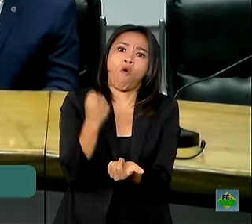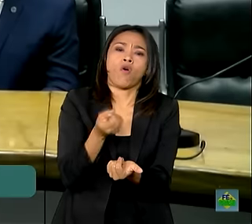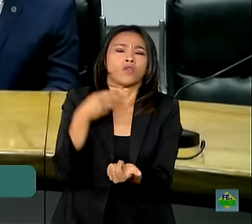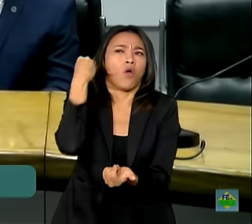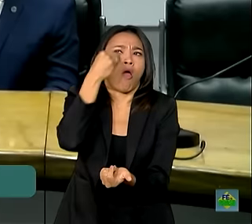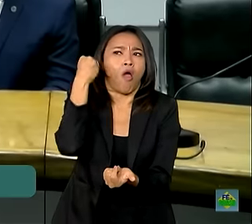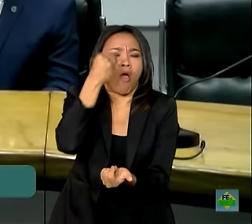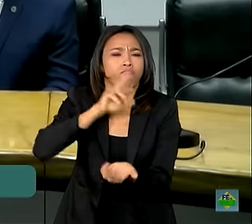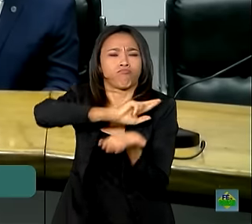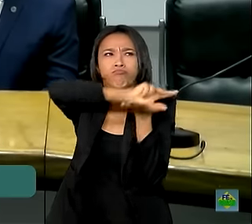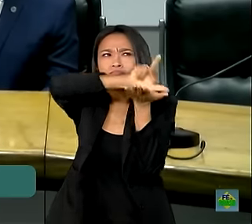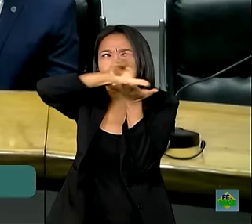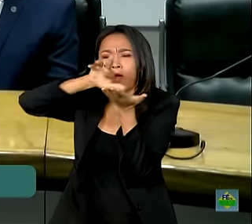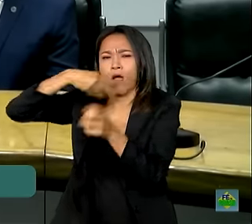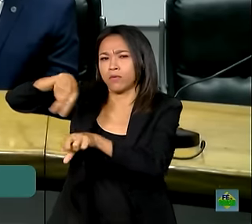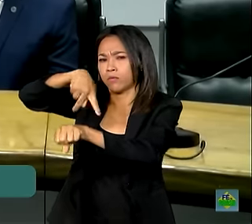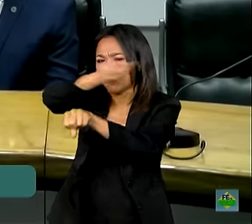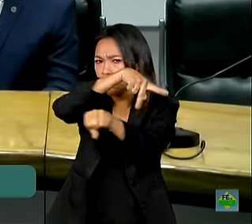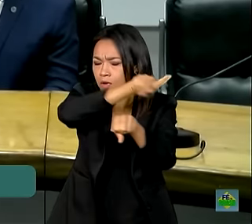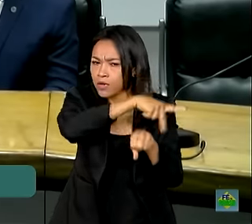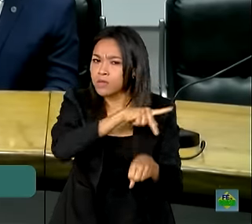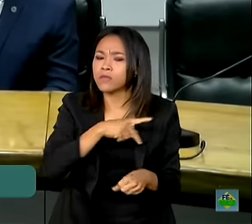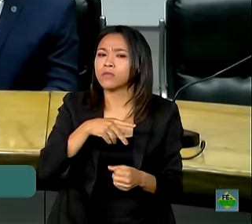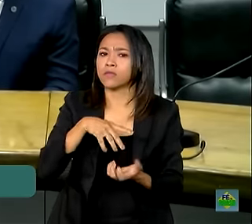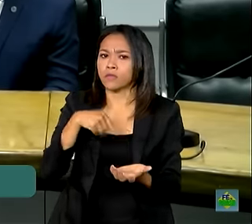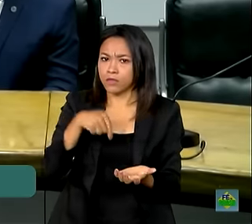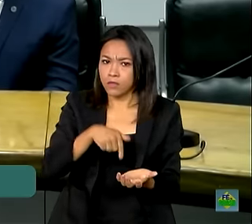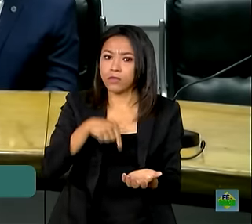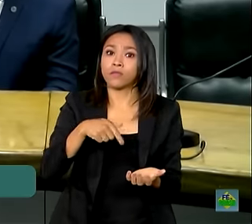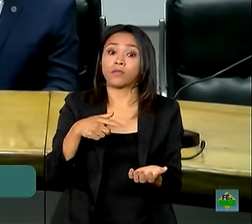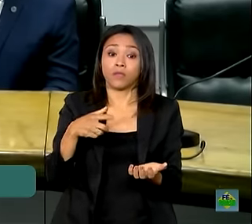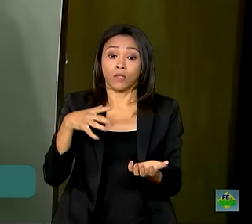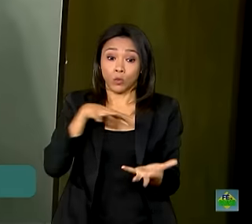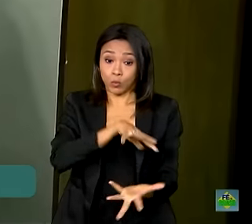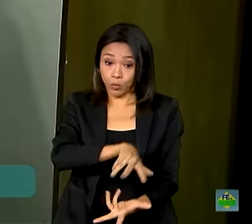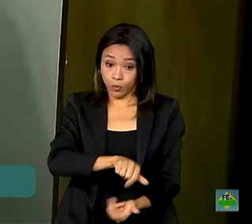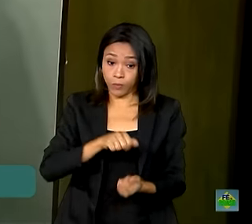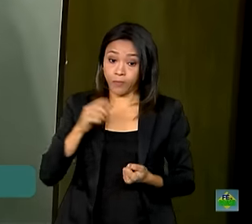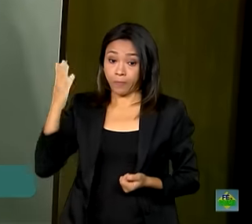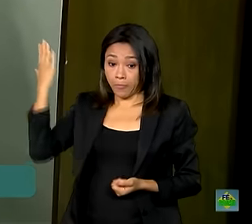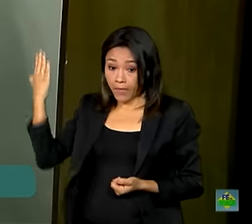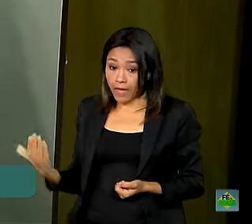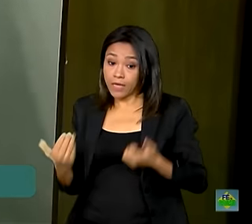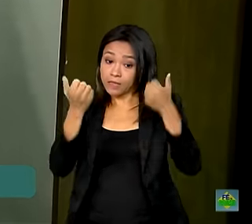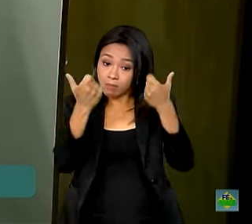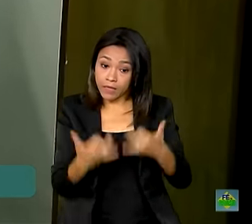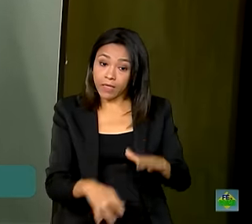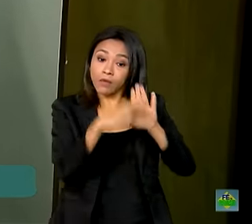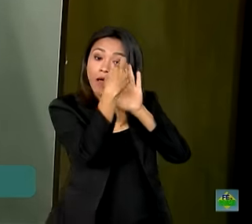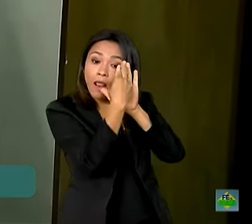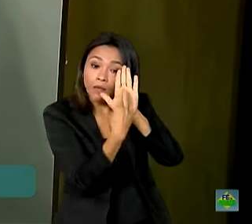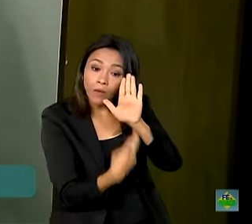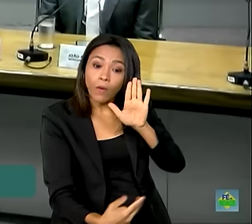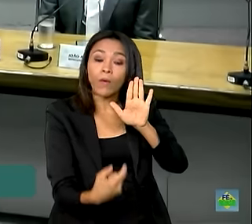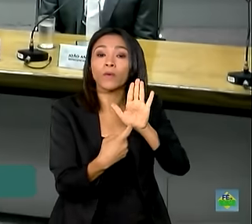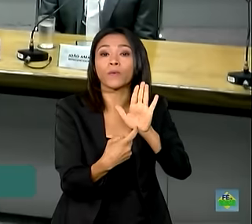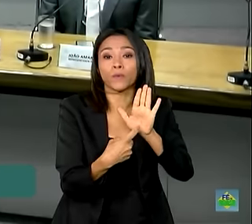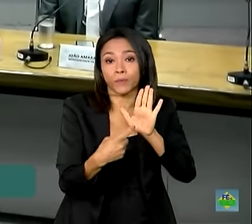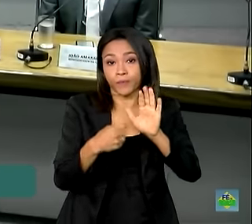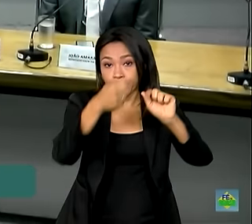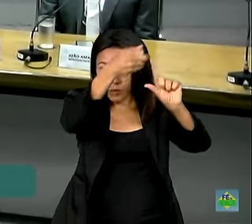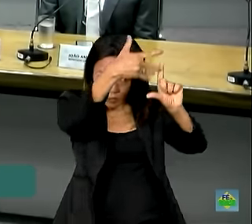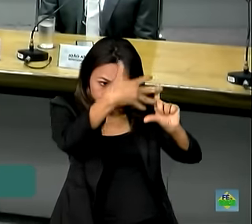países, uma atuação muito precisa em todo o redor do mundo. Relatório feito pelo Esporte Radar